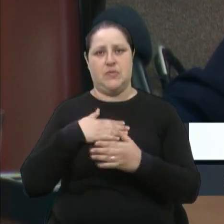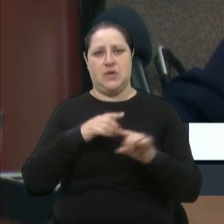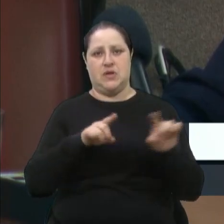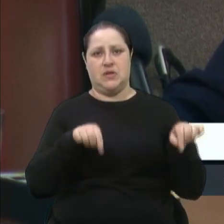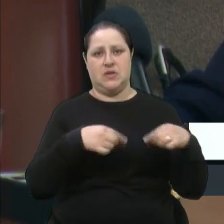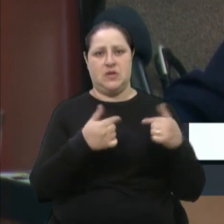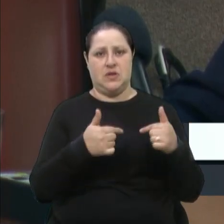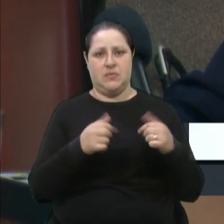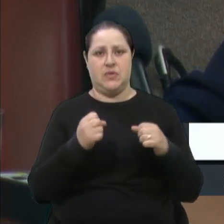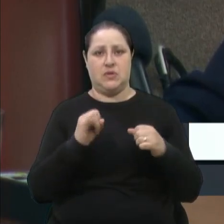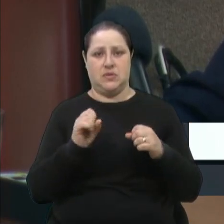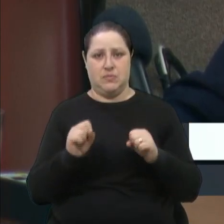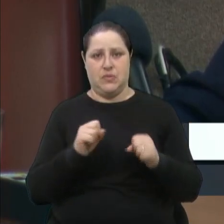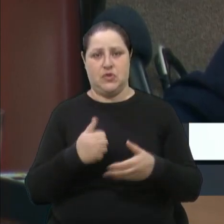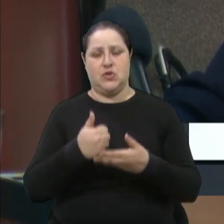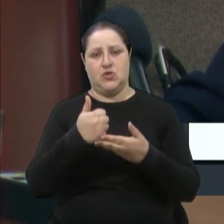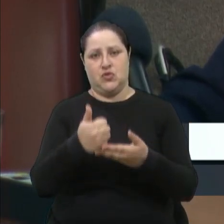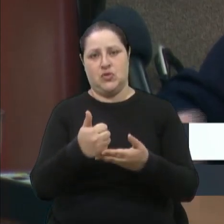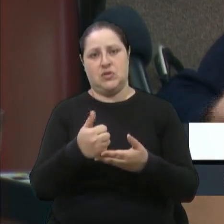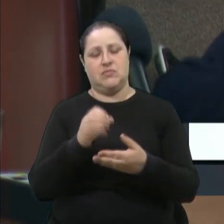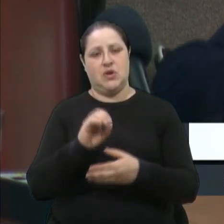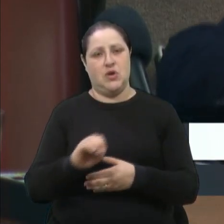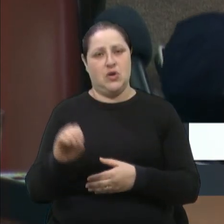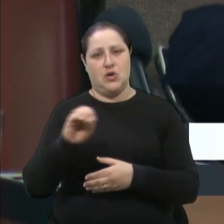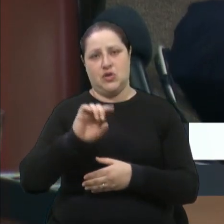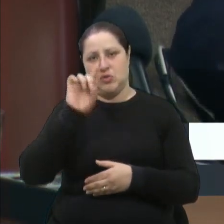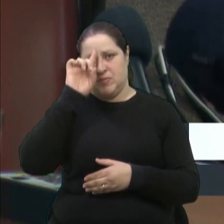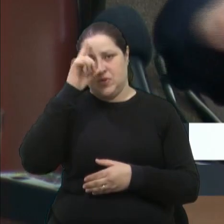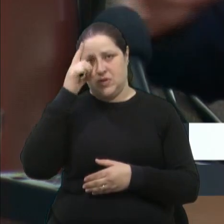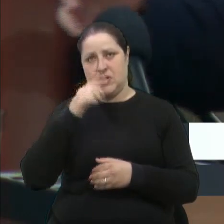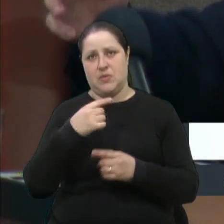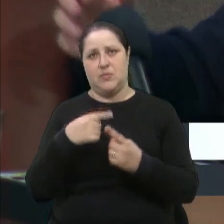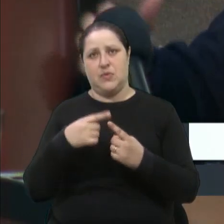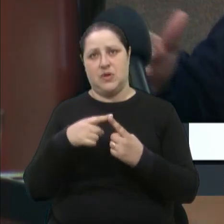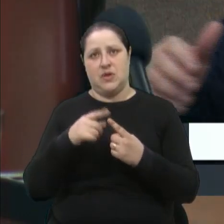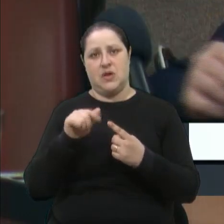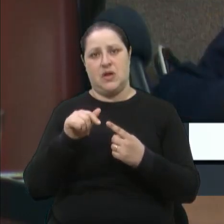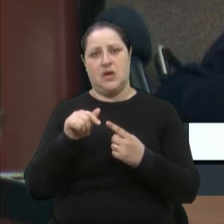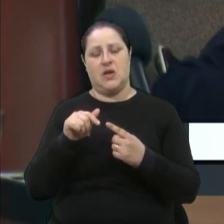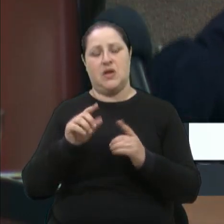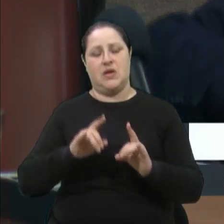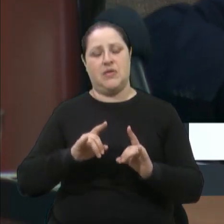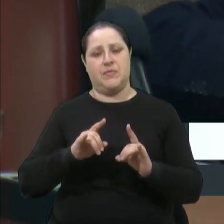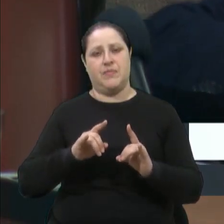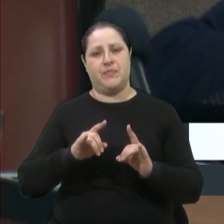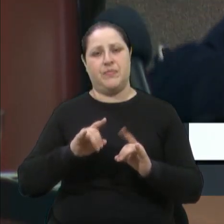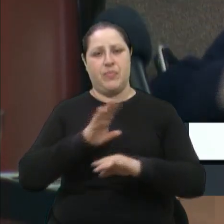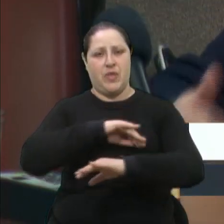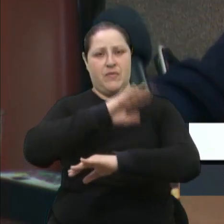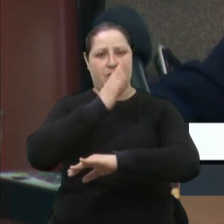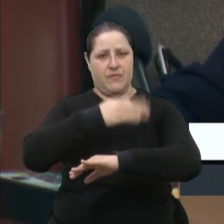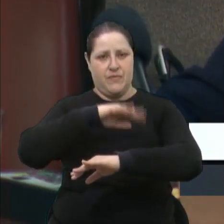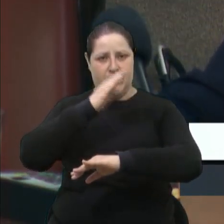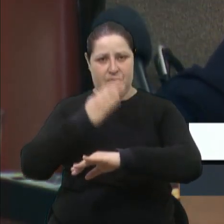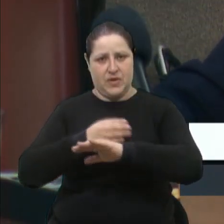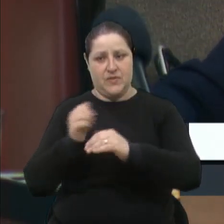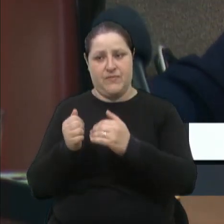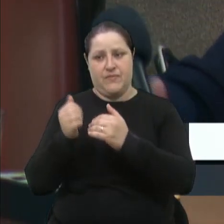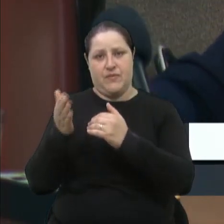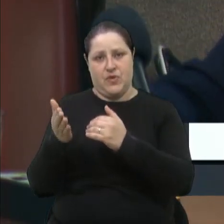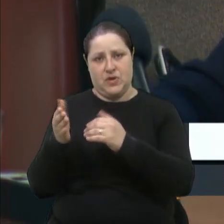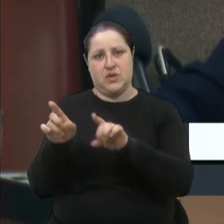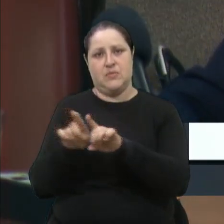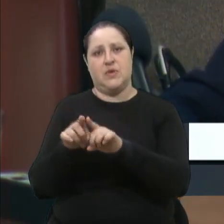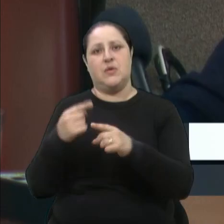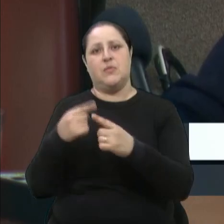Eu acho sensacional essa ideia, porque sai além dos pavilhões, e, pós-pandemia, as pessoas estão